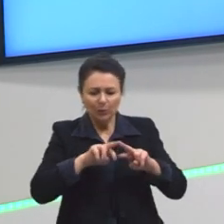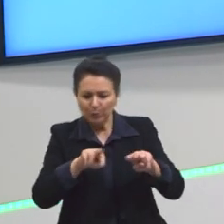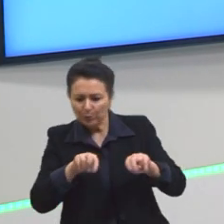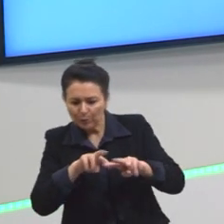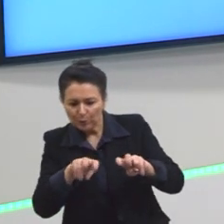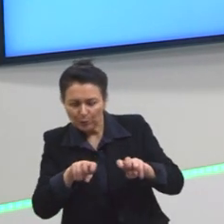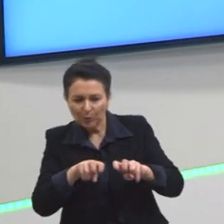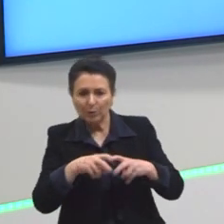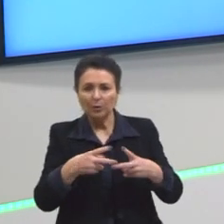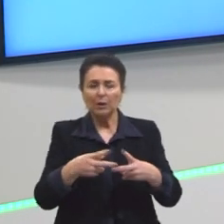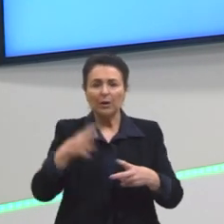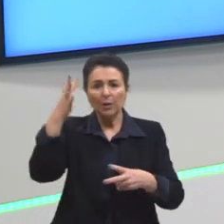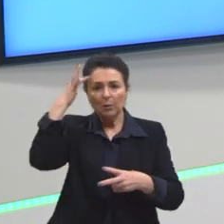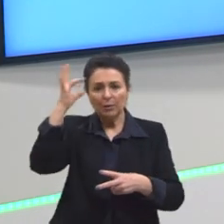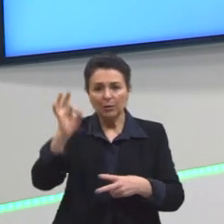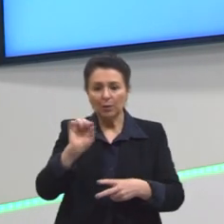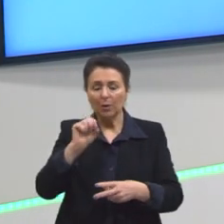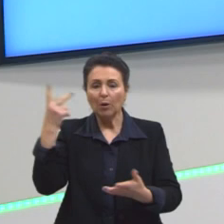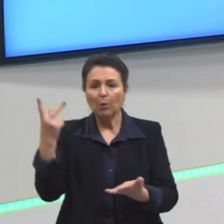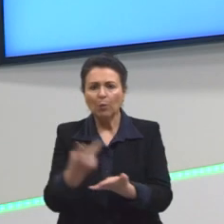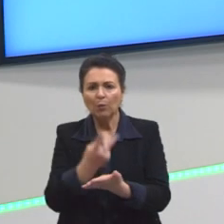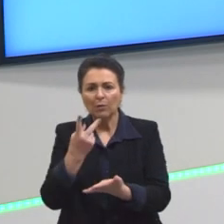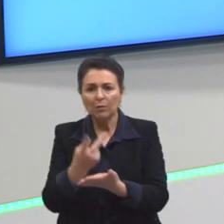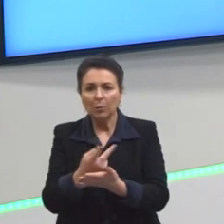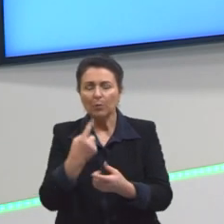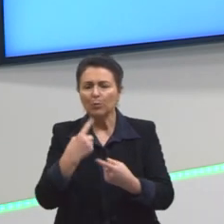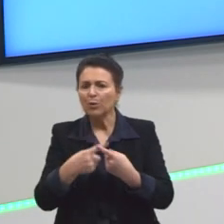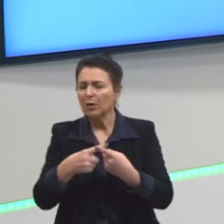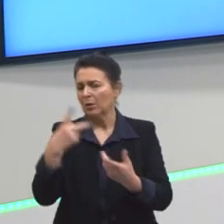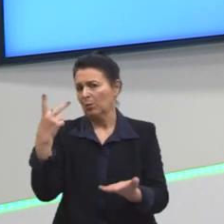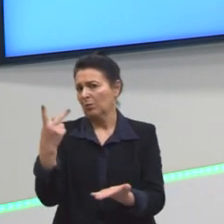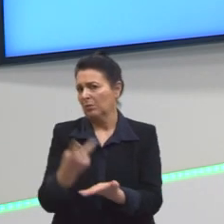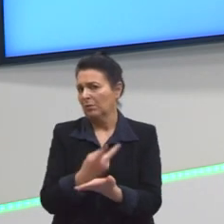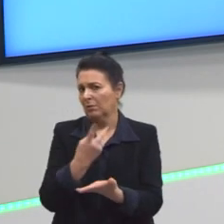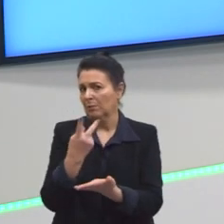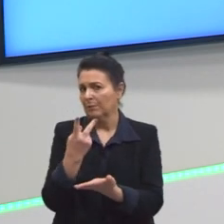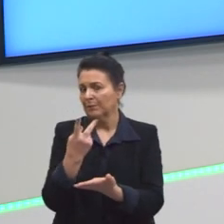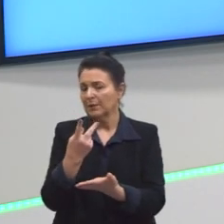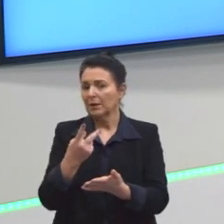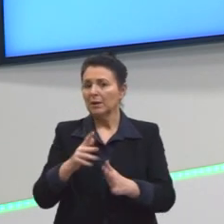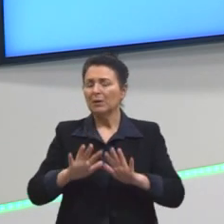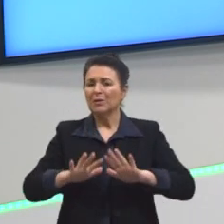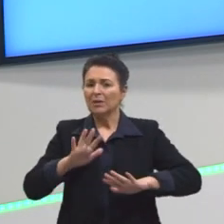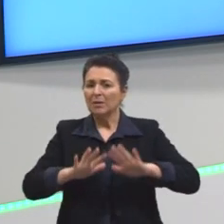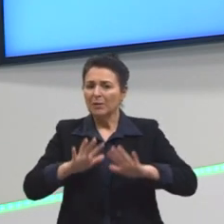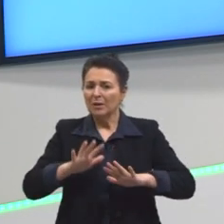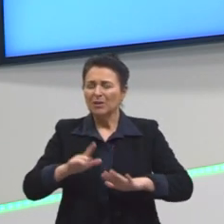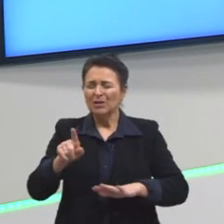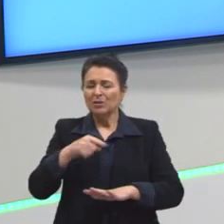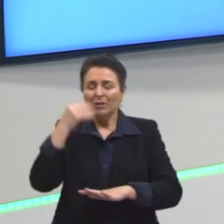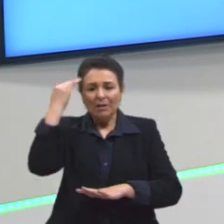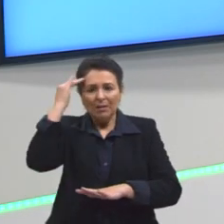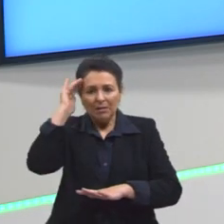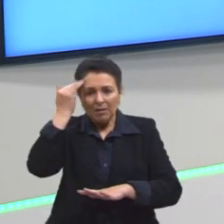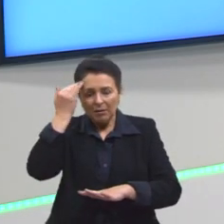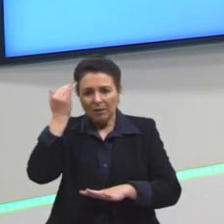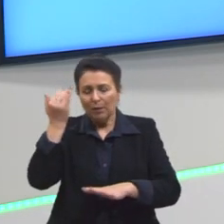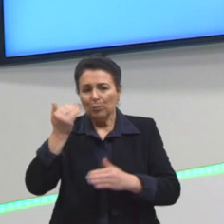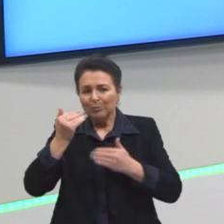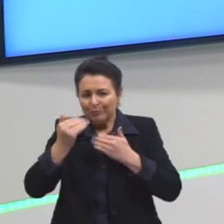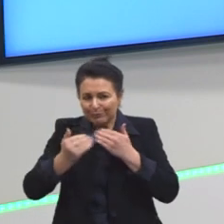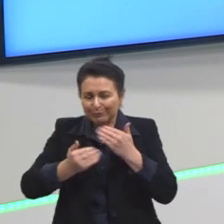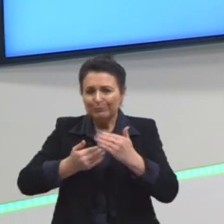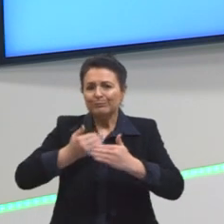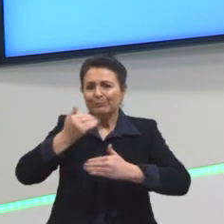tentam compreender o que aconteceu e os motivos. E, às vezes, a gente vai entendendo o que aconteceu aos pouquinhos.